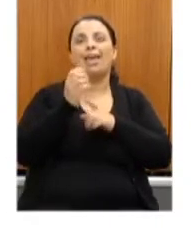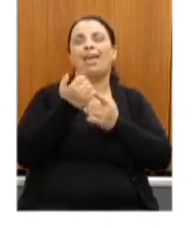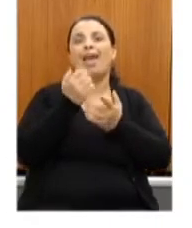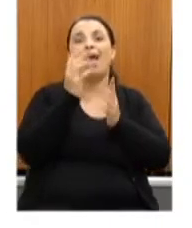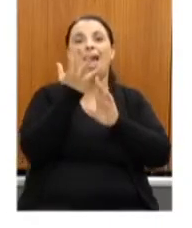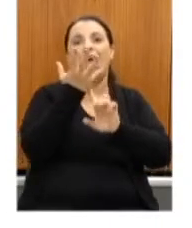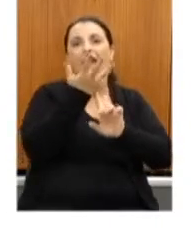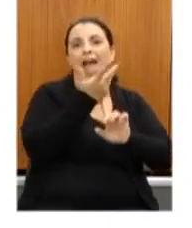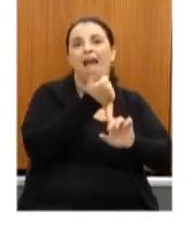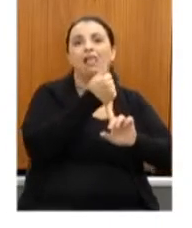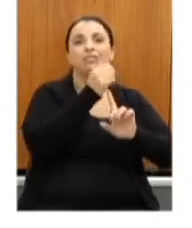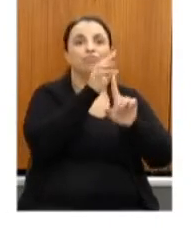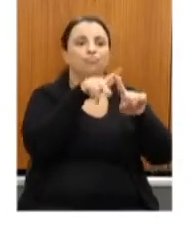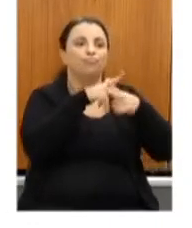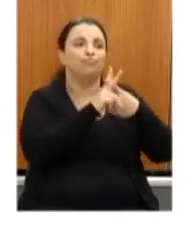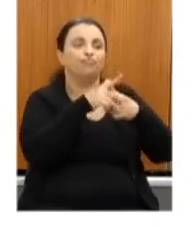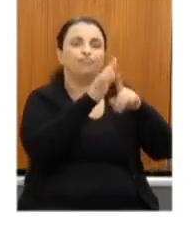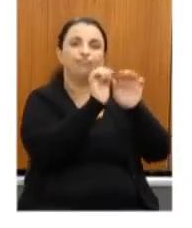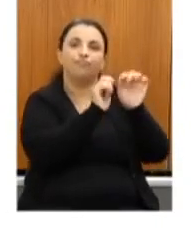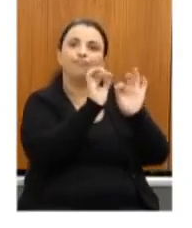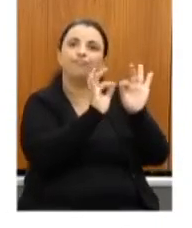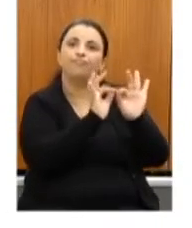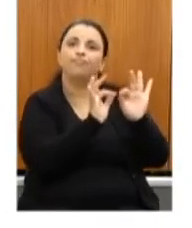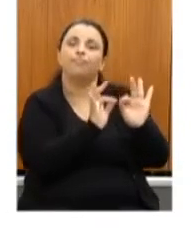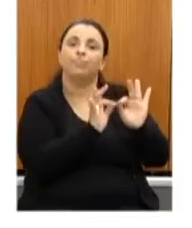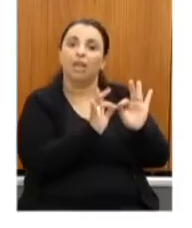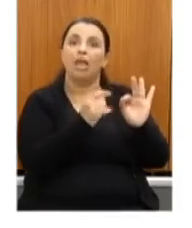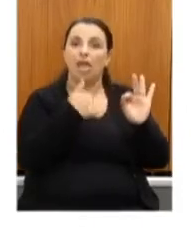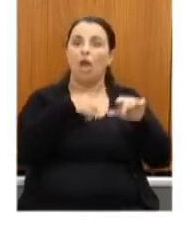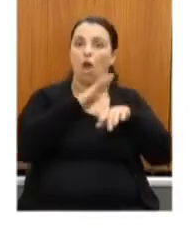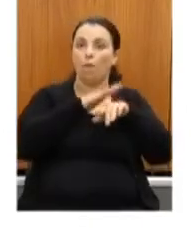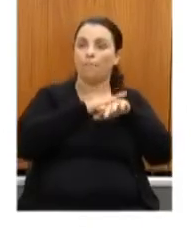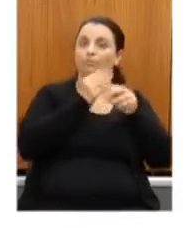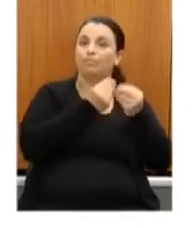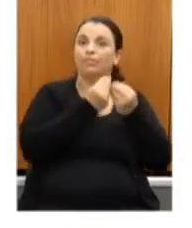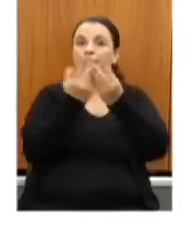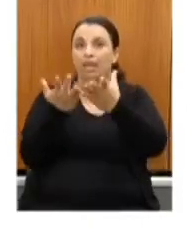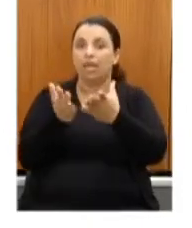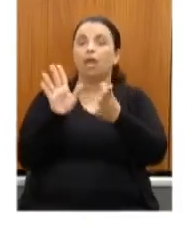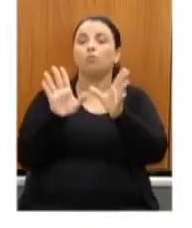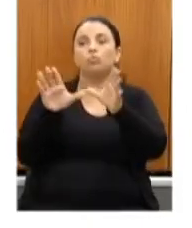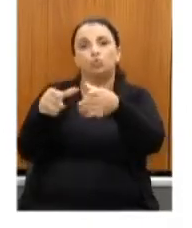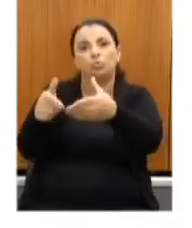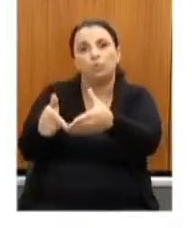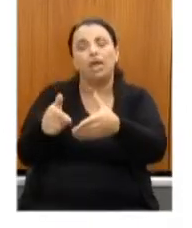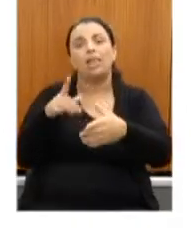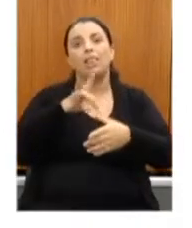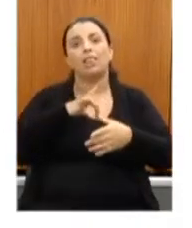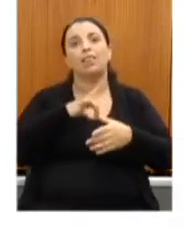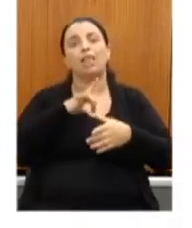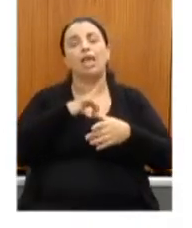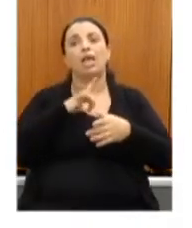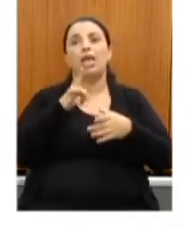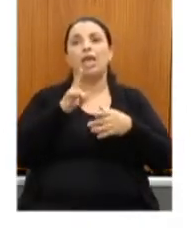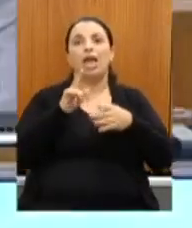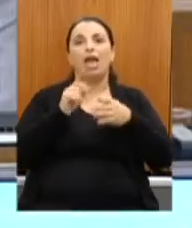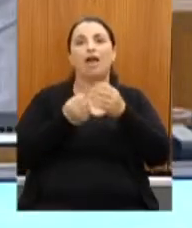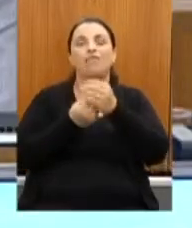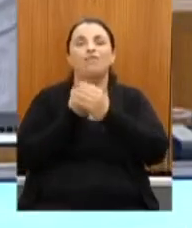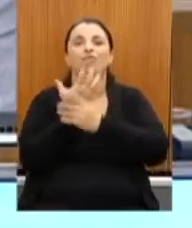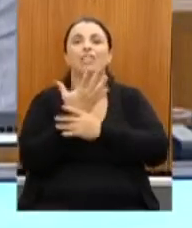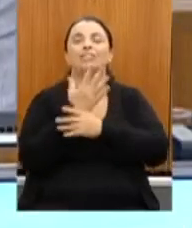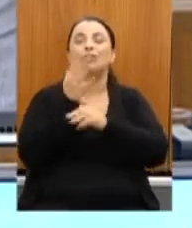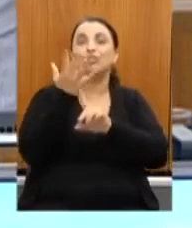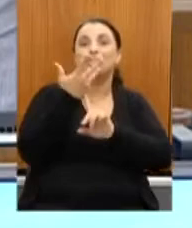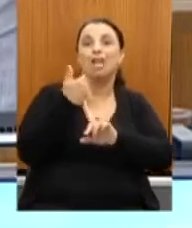mesmo tive a oportunidade de entregar as obras para as comunidades, ela tem uma escola, a Fundação de Arte de Ouro Preto e tem uma escola de restauração.